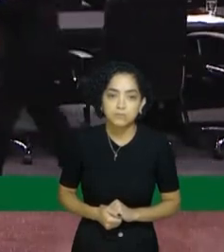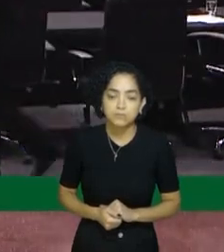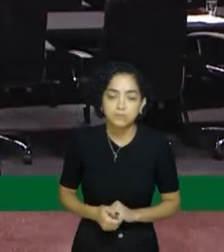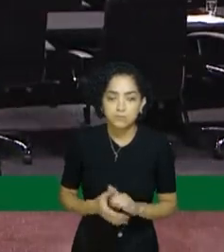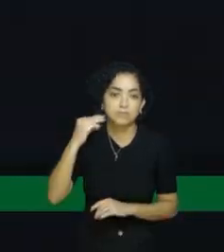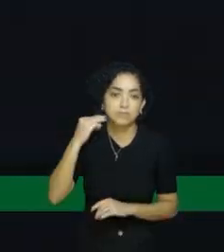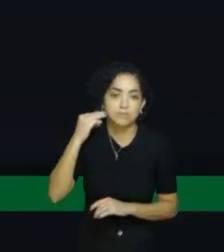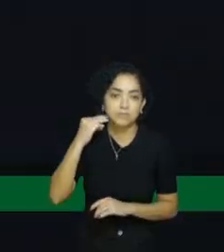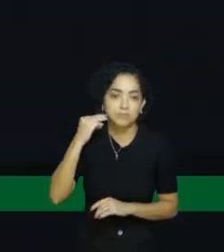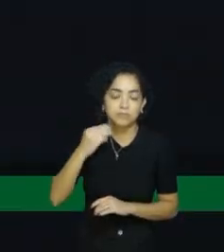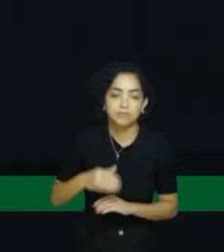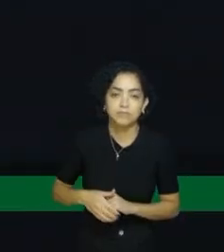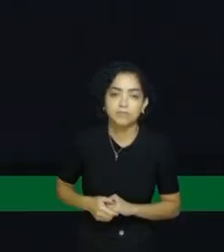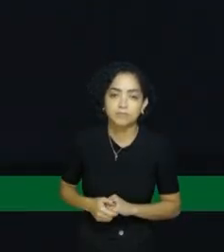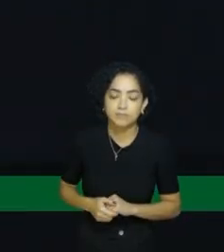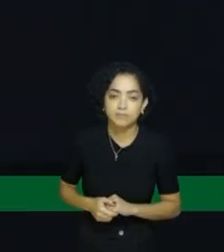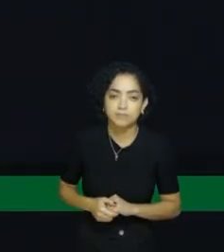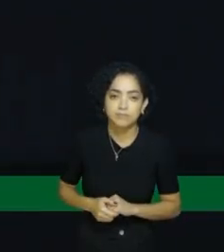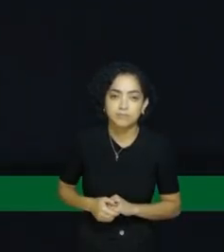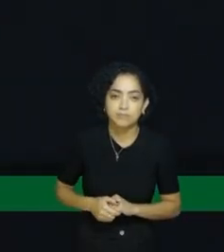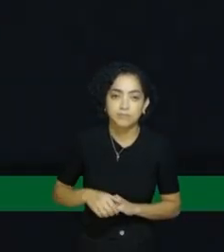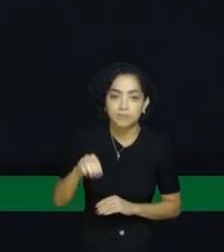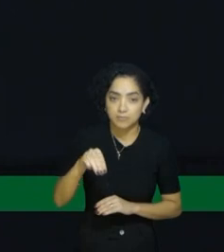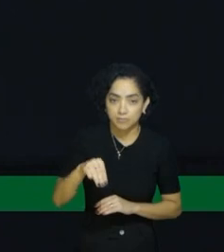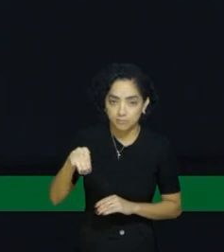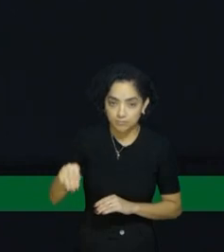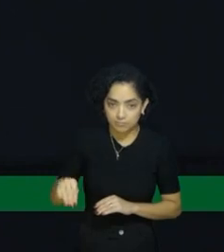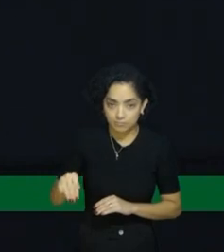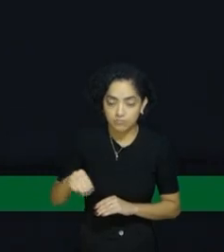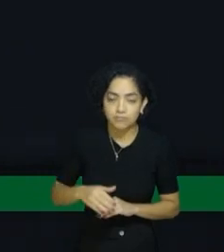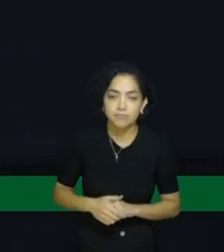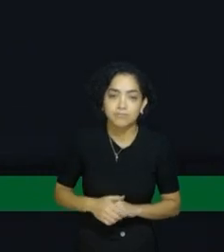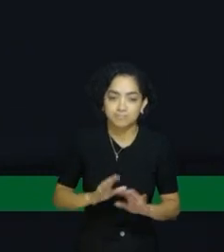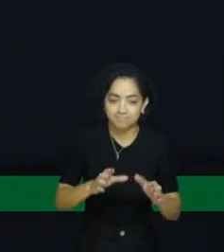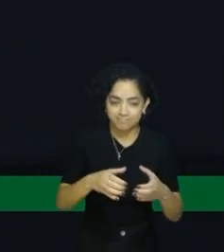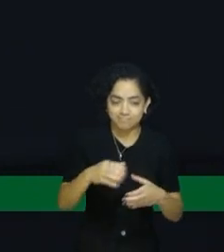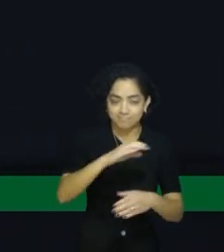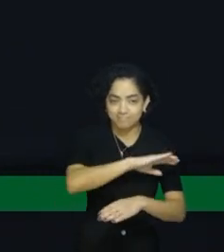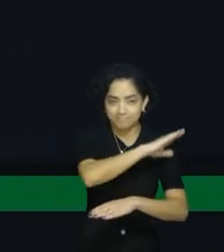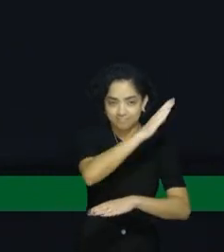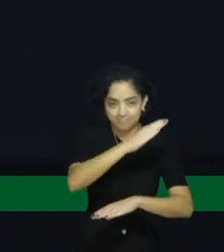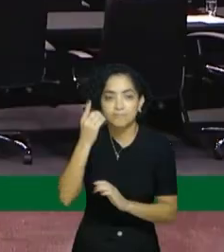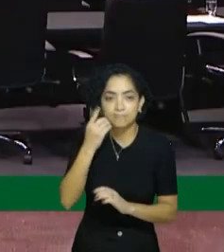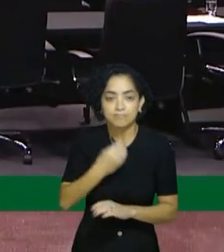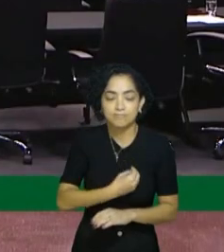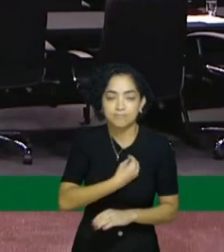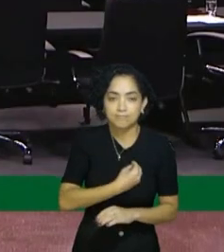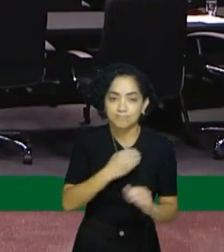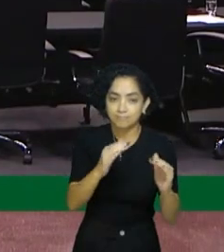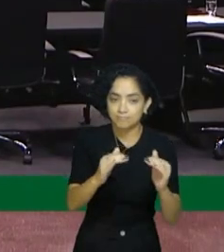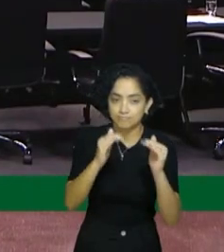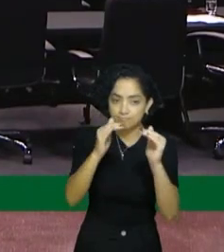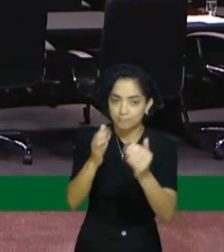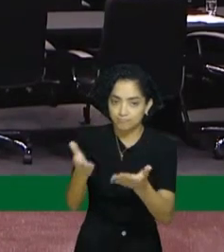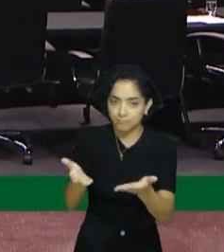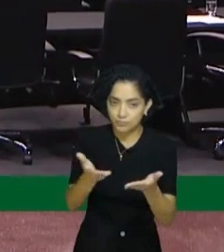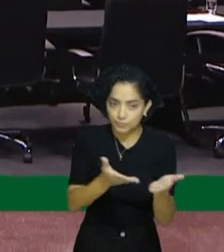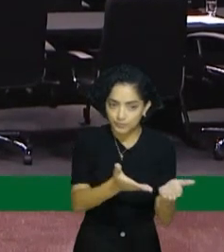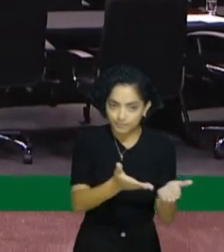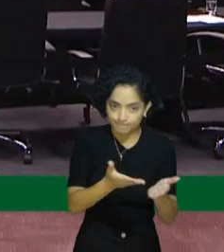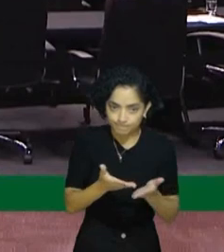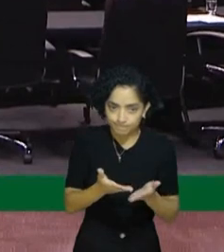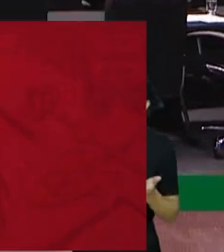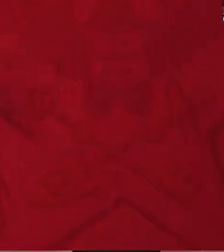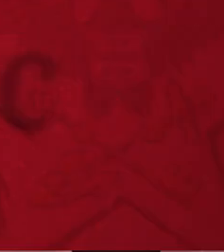Renato Vespal. O presidente da ASIC, respôs as conquistas da associação para a região e pediu pelo asfaltamento da